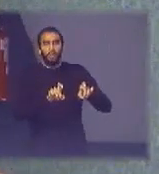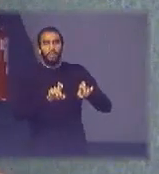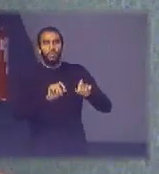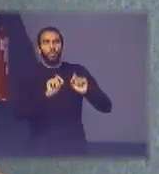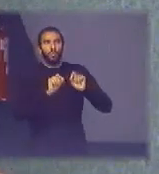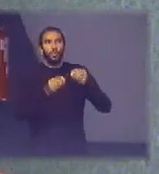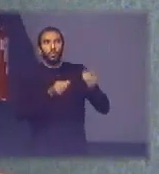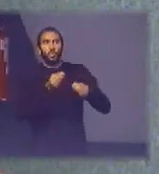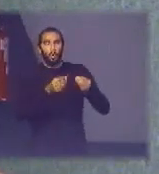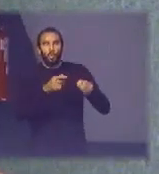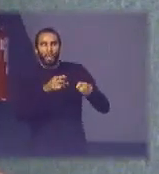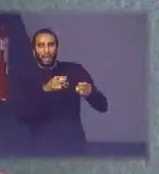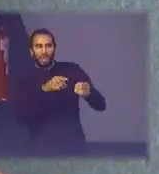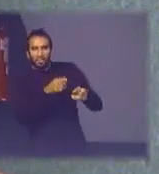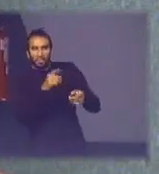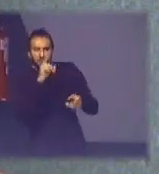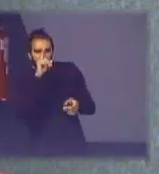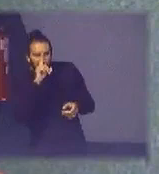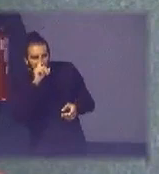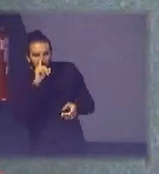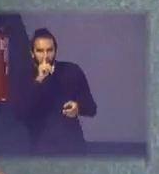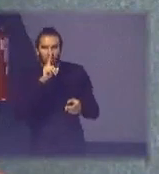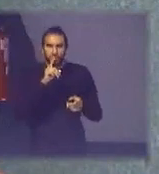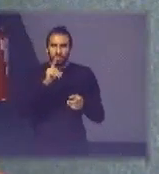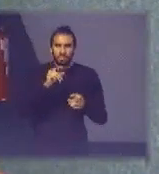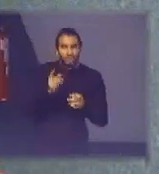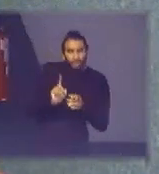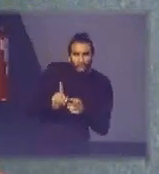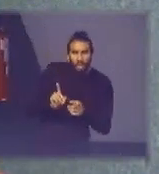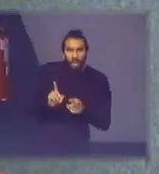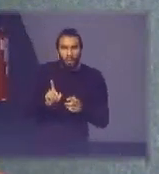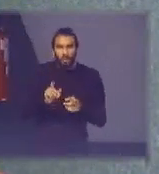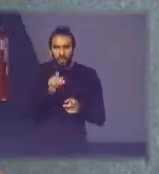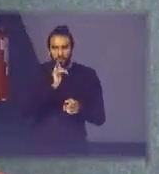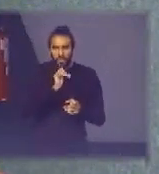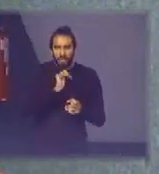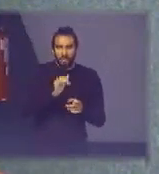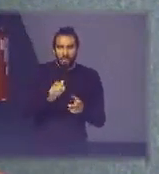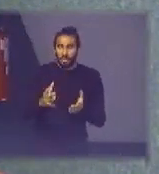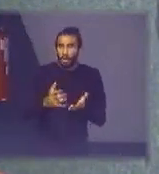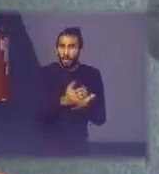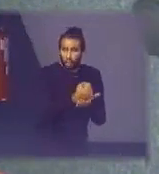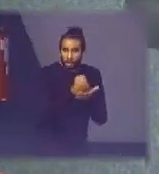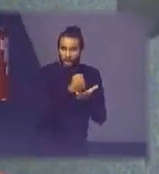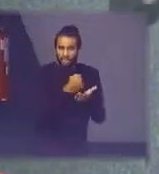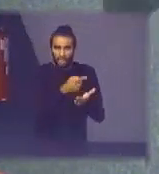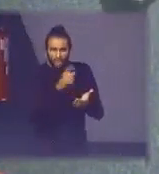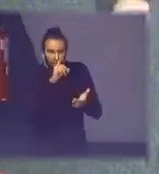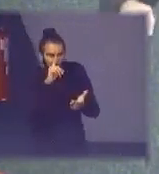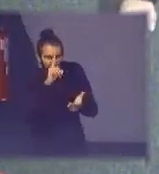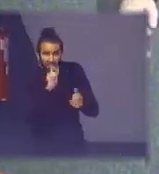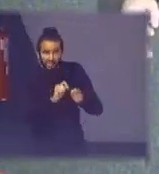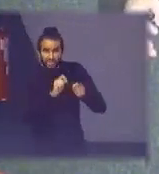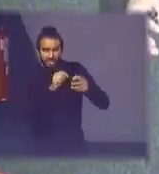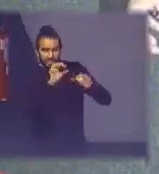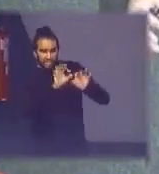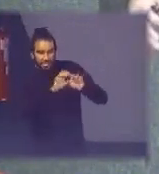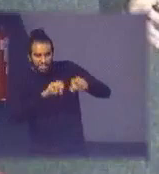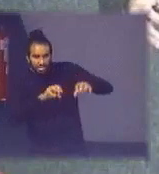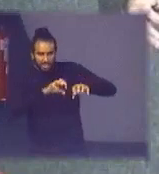como não perigoso durante a fase de coleta de transporte até chegar no reciclador